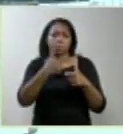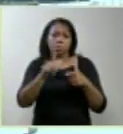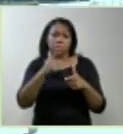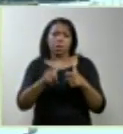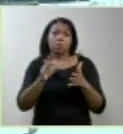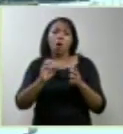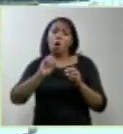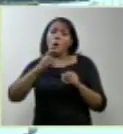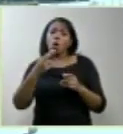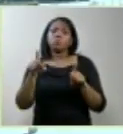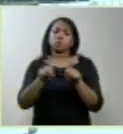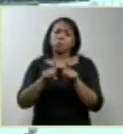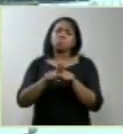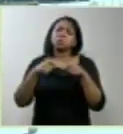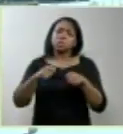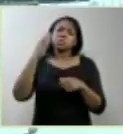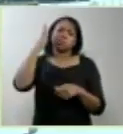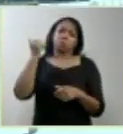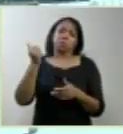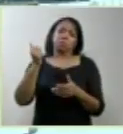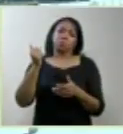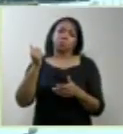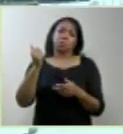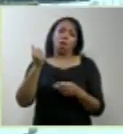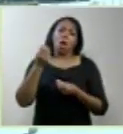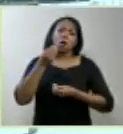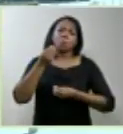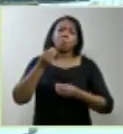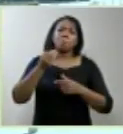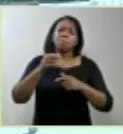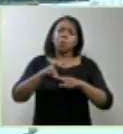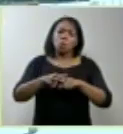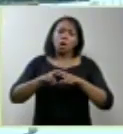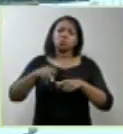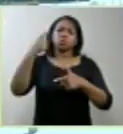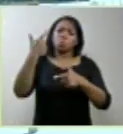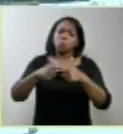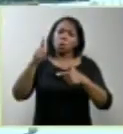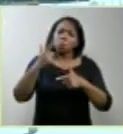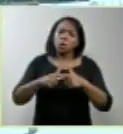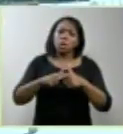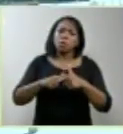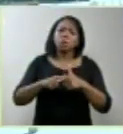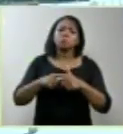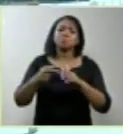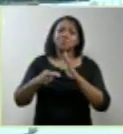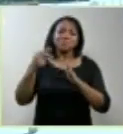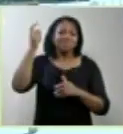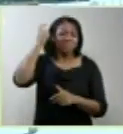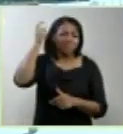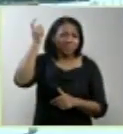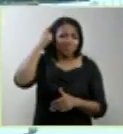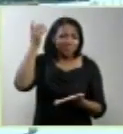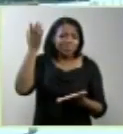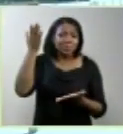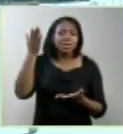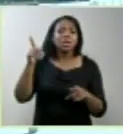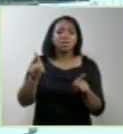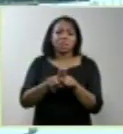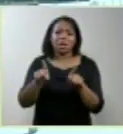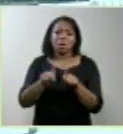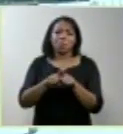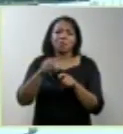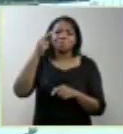ano. e ela tem que saber disso também. Apesar da grave lesão neurológica do feto, pode ser possível certo grau de